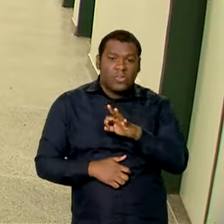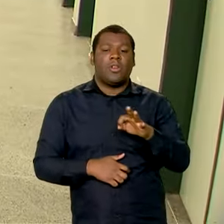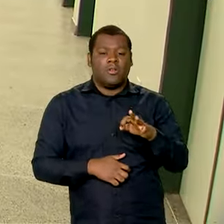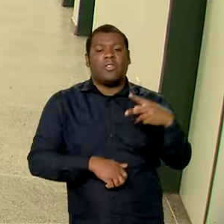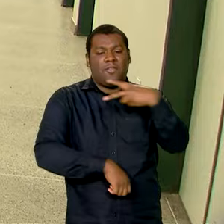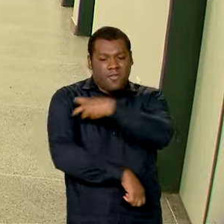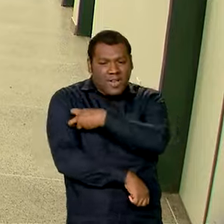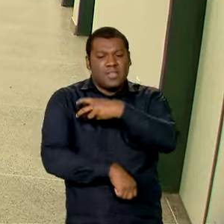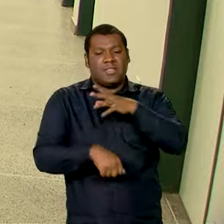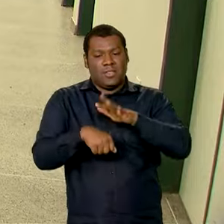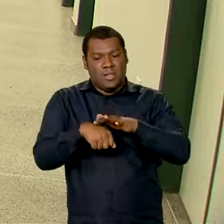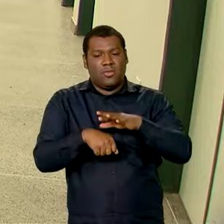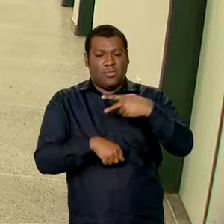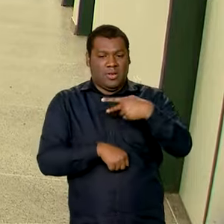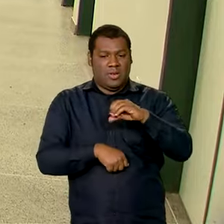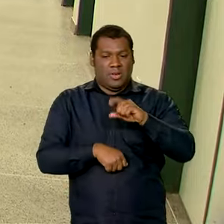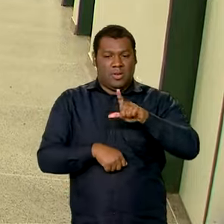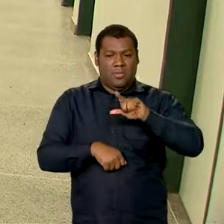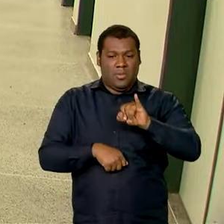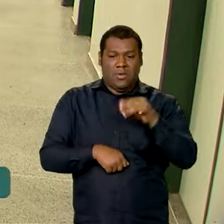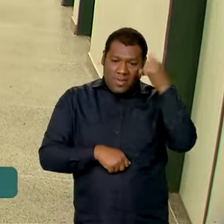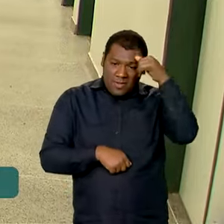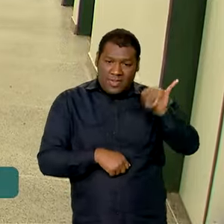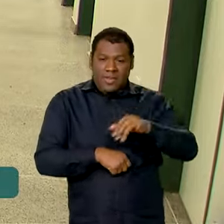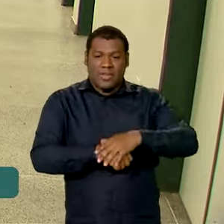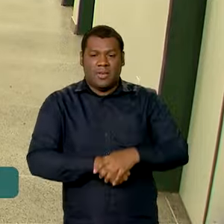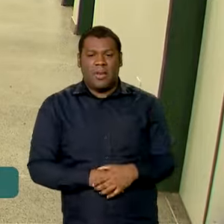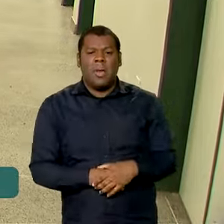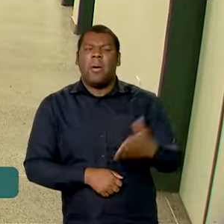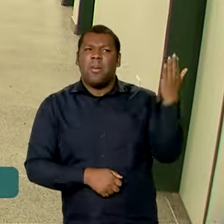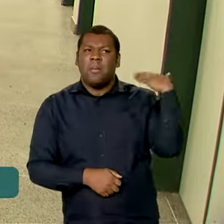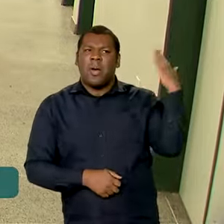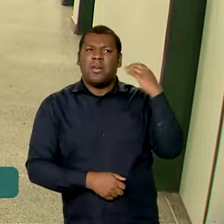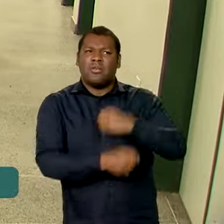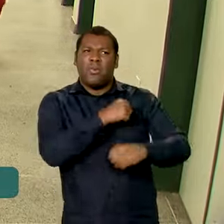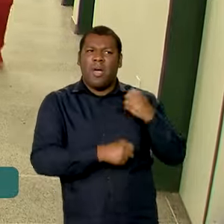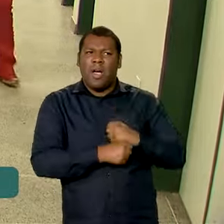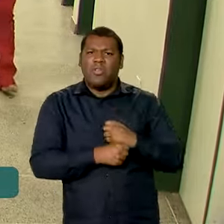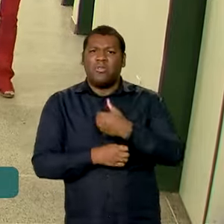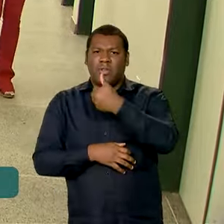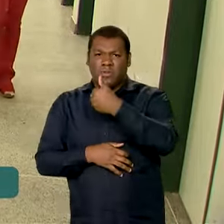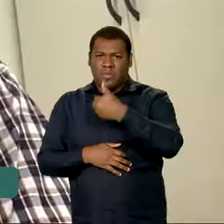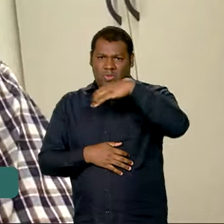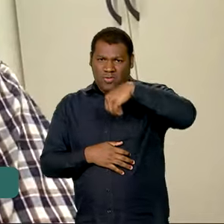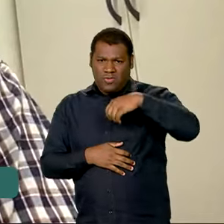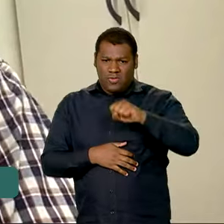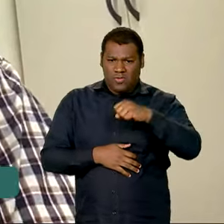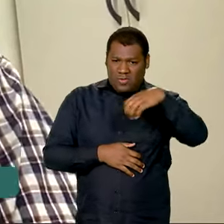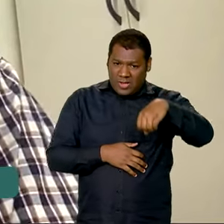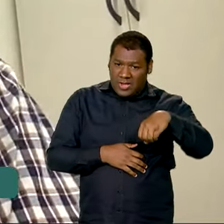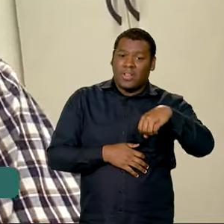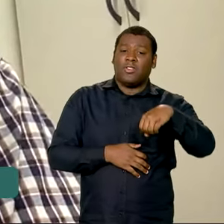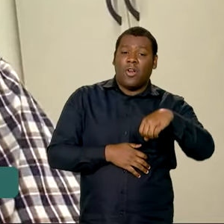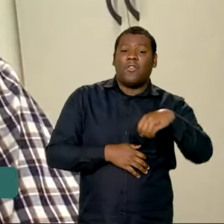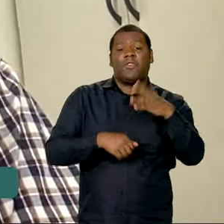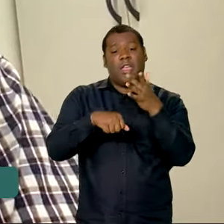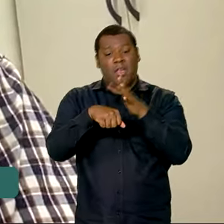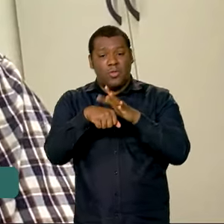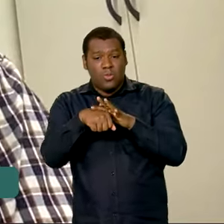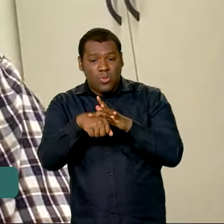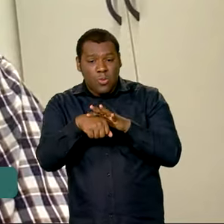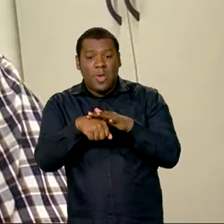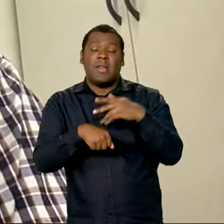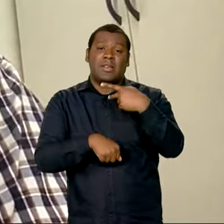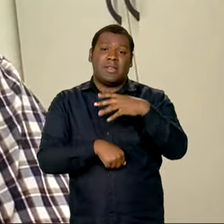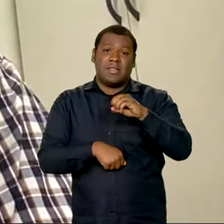caso de poliomielite registrado no país foi em 1989. A questão da poliomielite não é